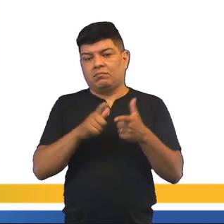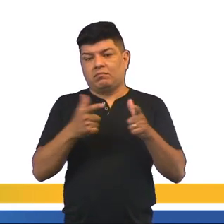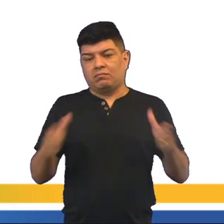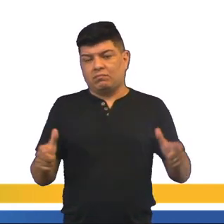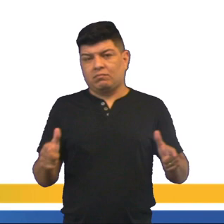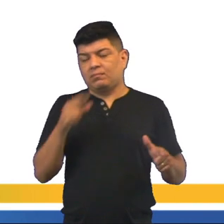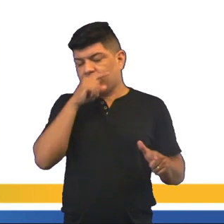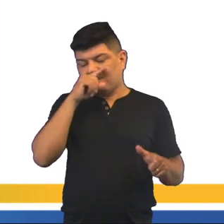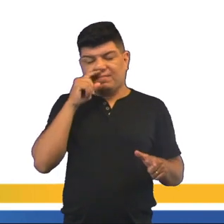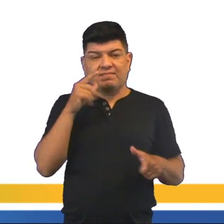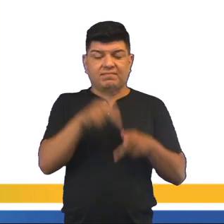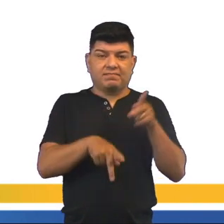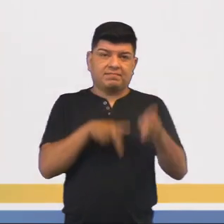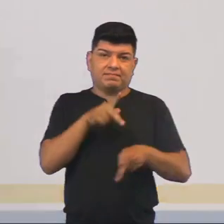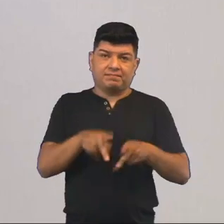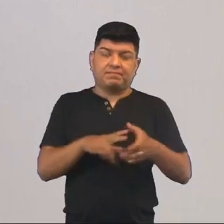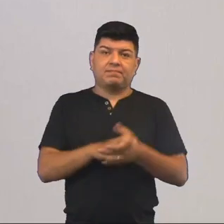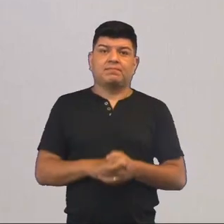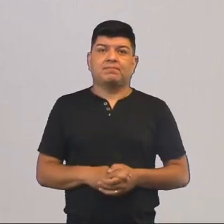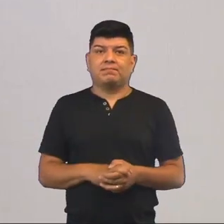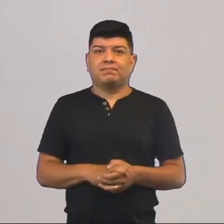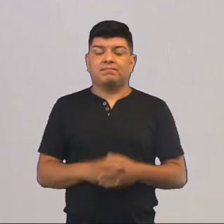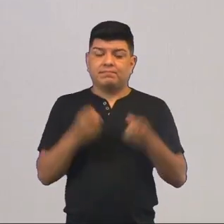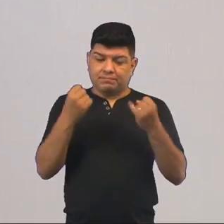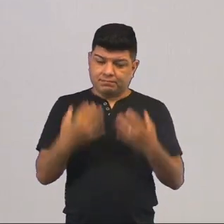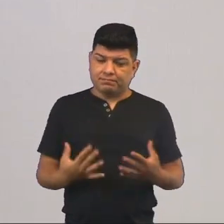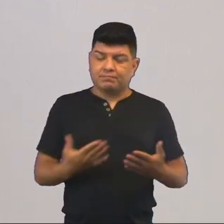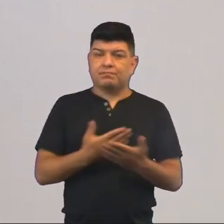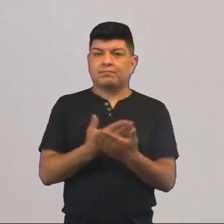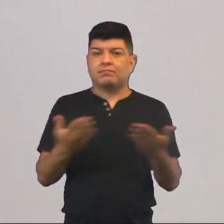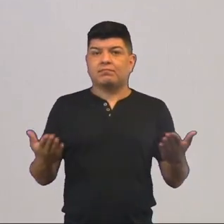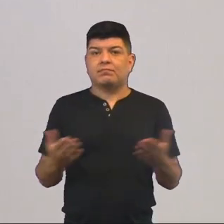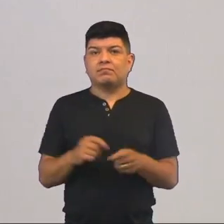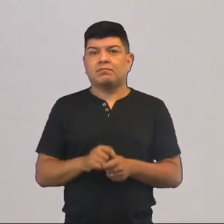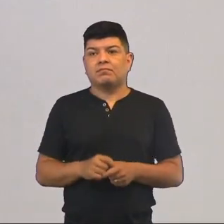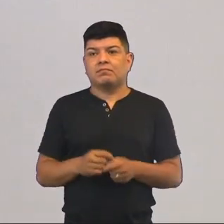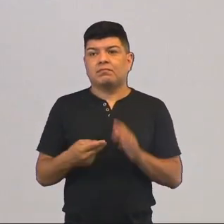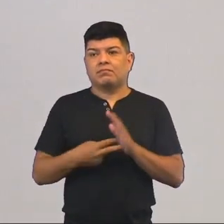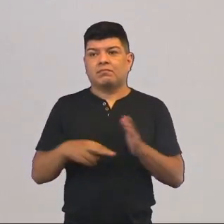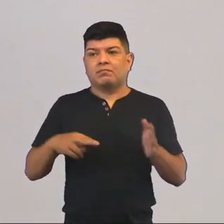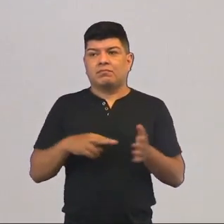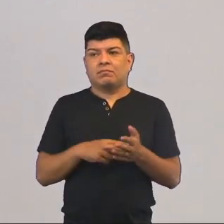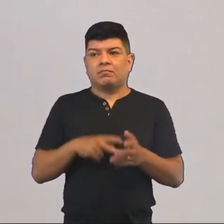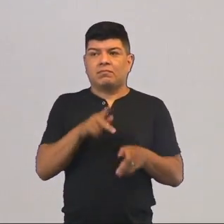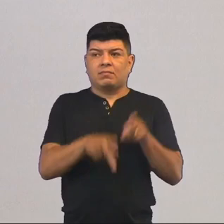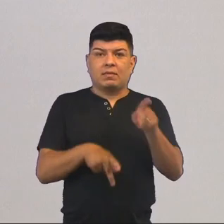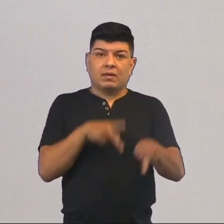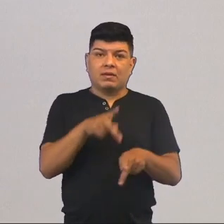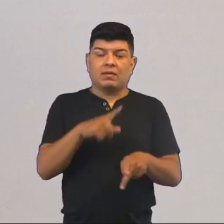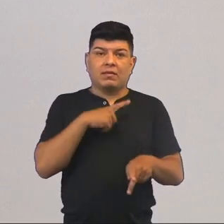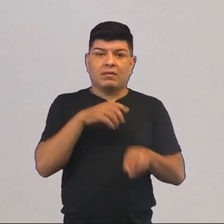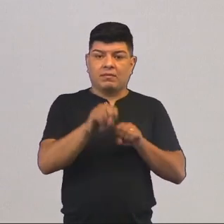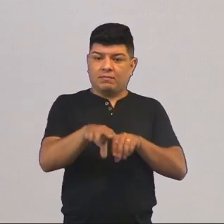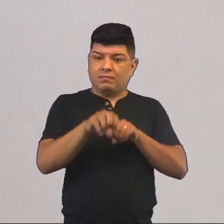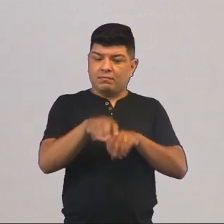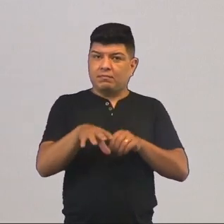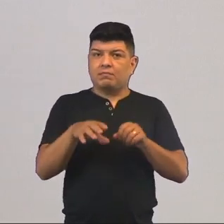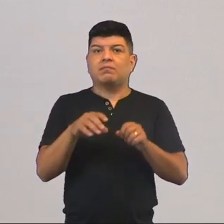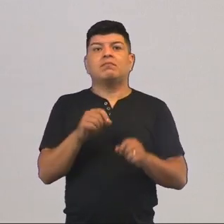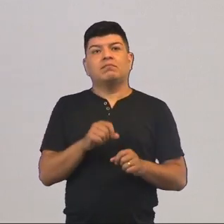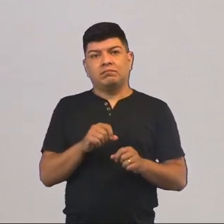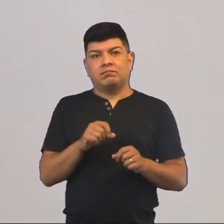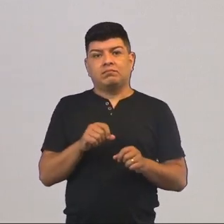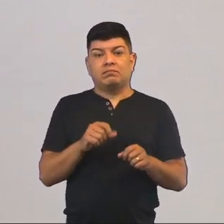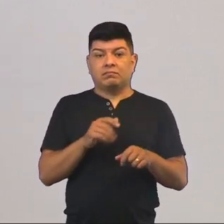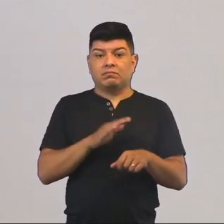desenfreado da população. Deixa eu explicar para vocês o que ele está querendo dizer. A população que tem educação, já foi dito